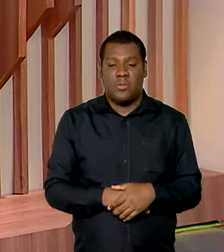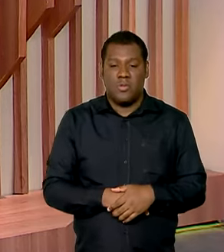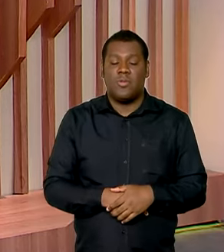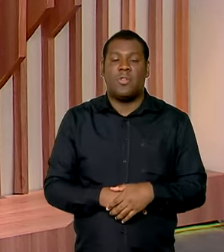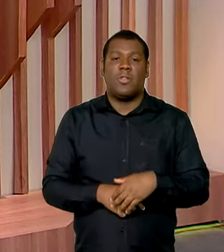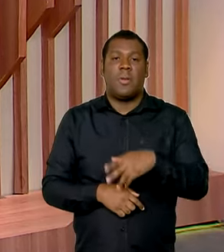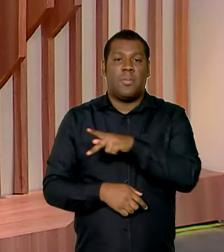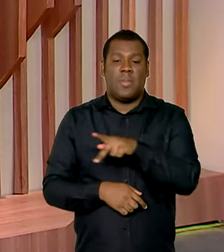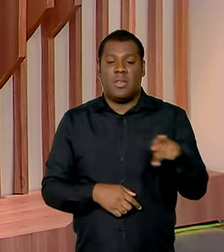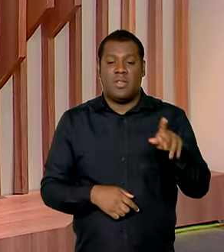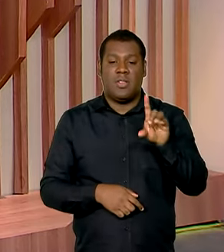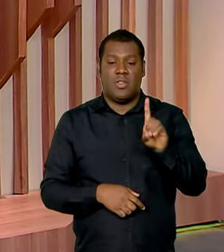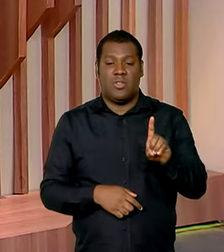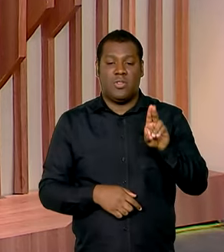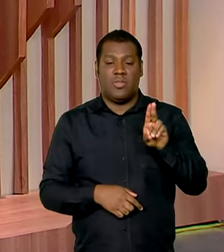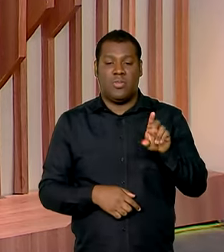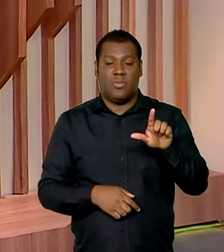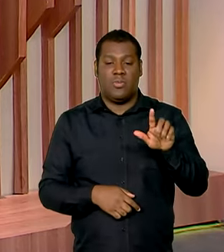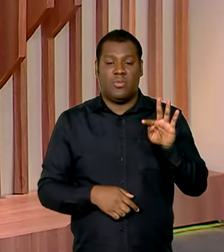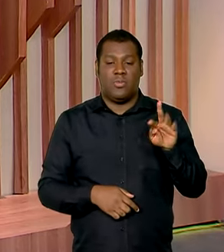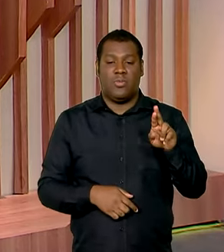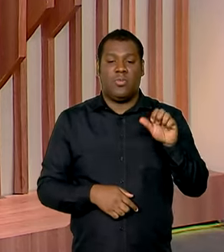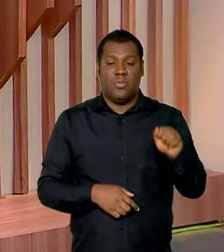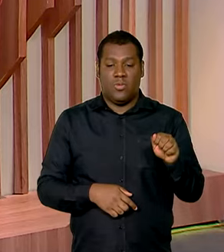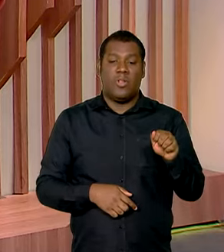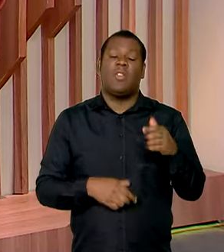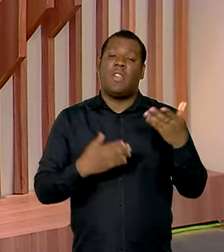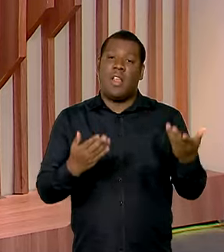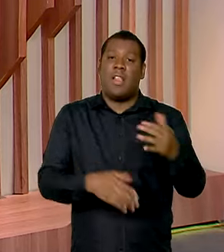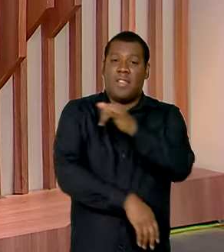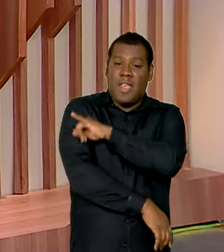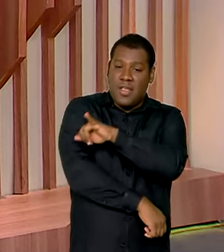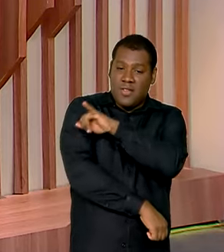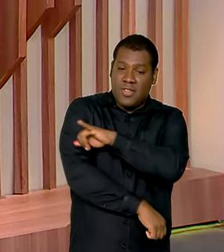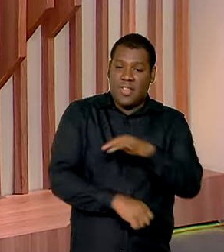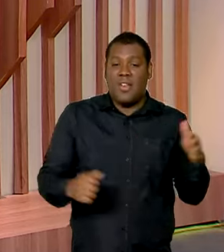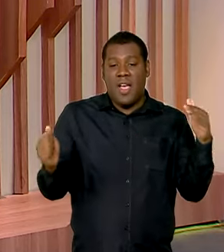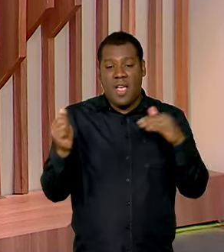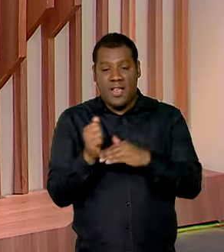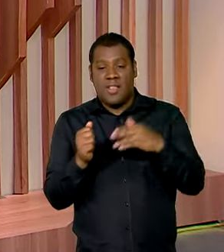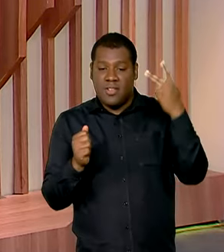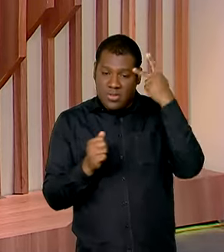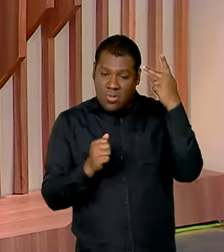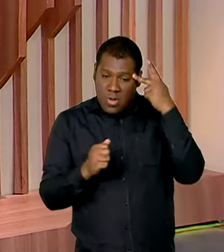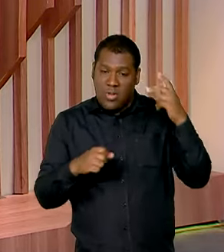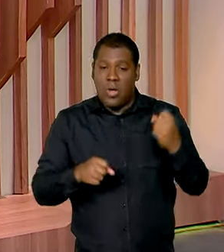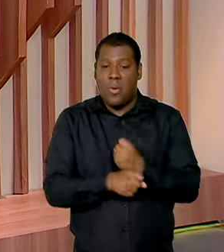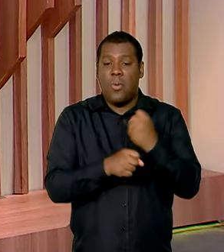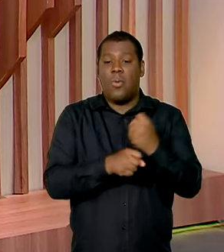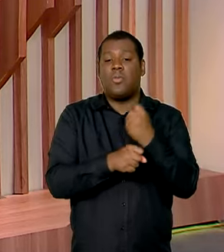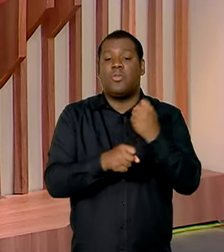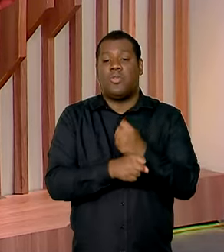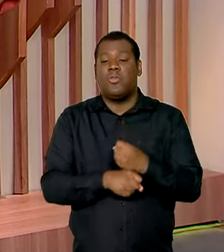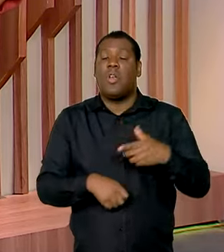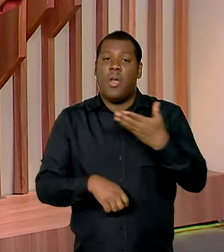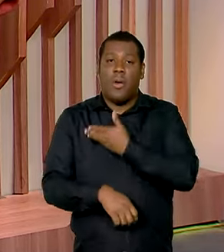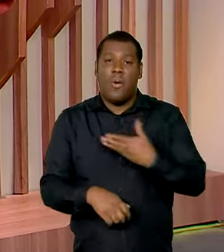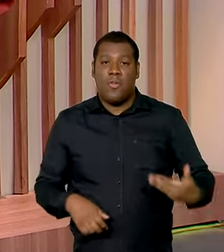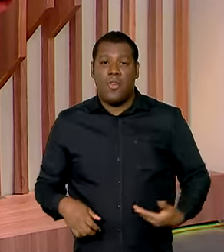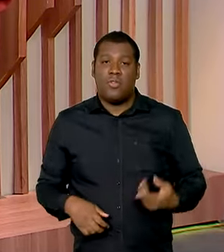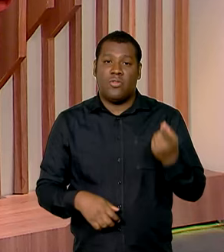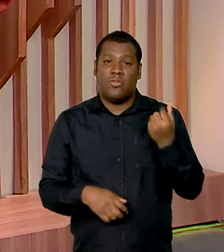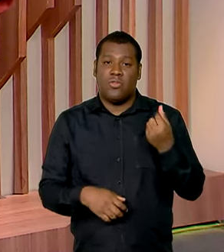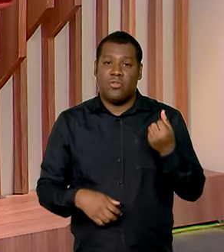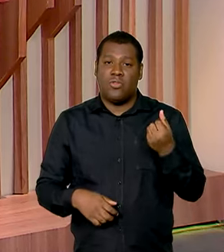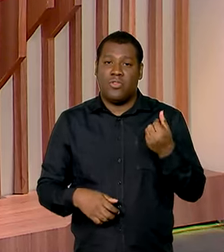que liga o Rio de Janeiro a São Paulo vai passar por uma obra importante com investimento de um bilhão e meio